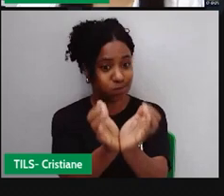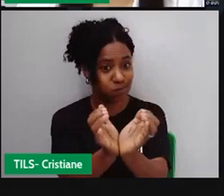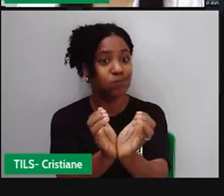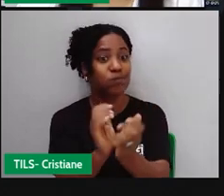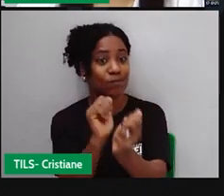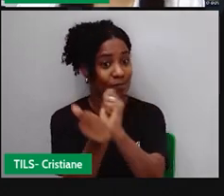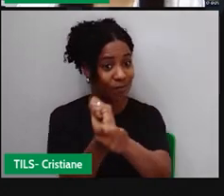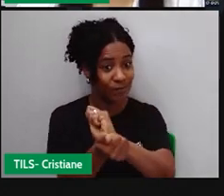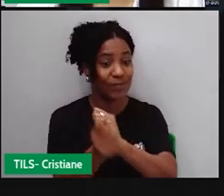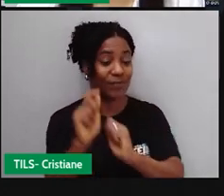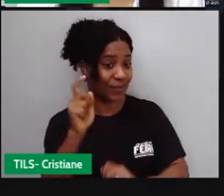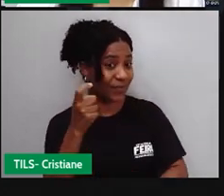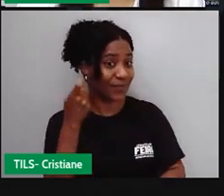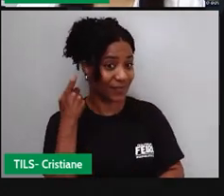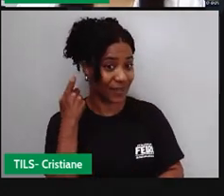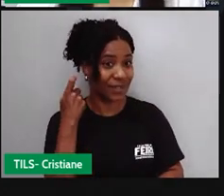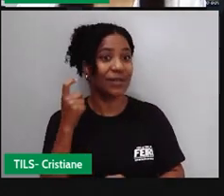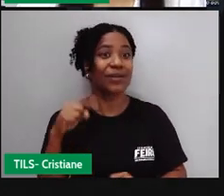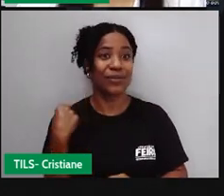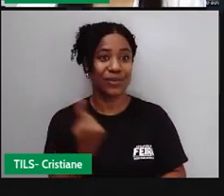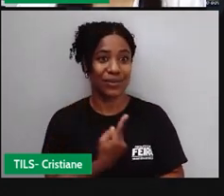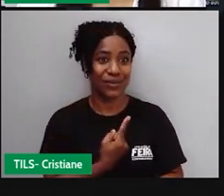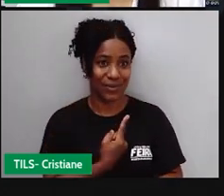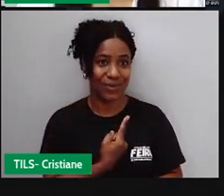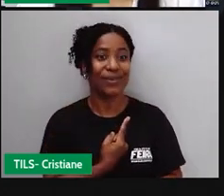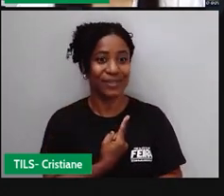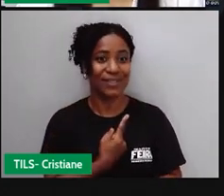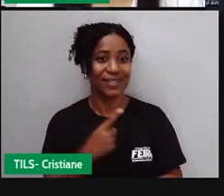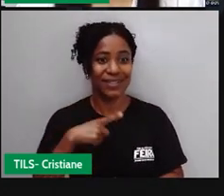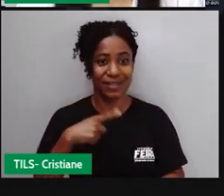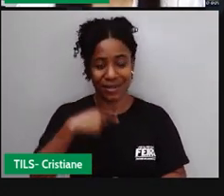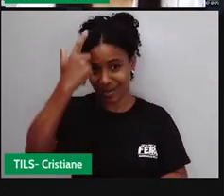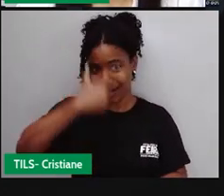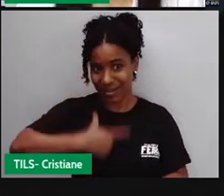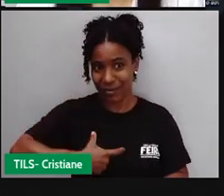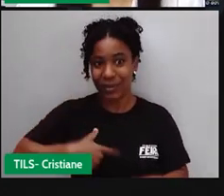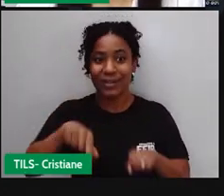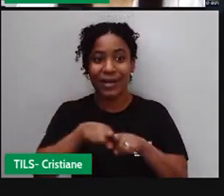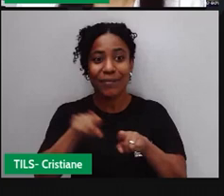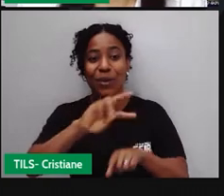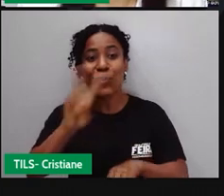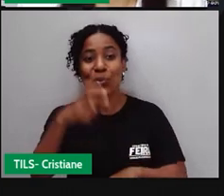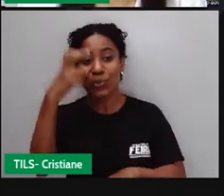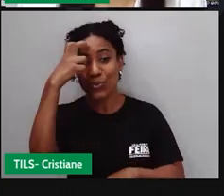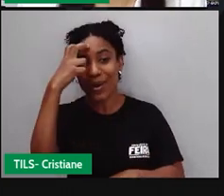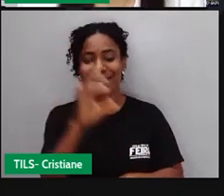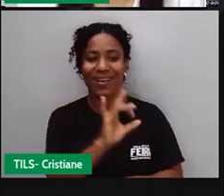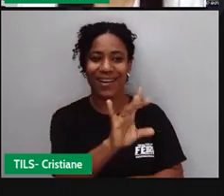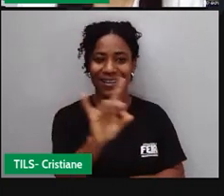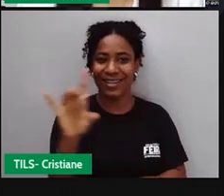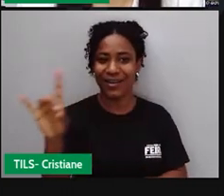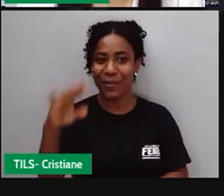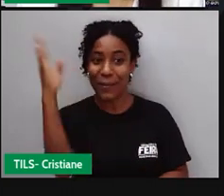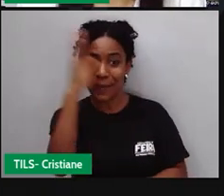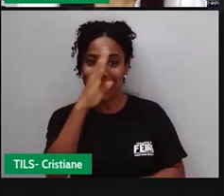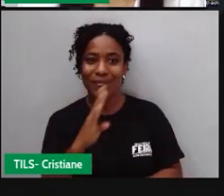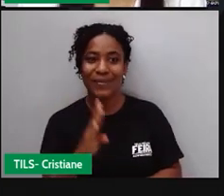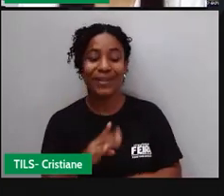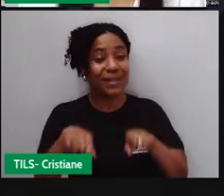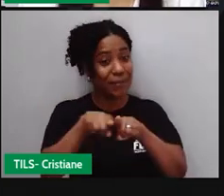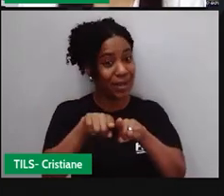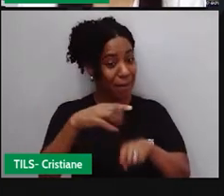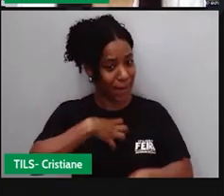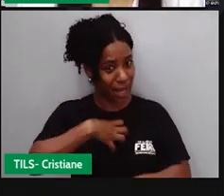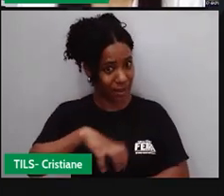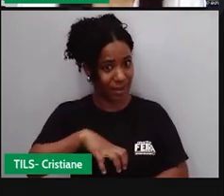nossa formação como indivíduo, para a nossa formação cultural enquanto o povo brasileiro, enquanto o povo baiano também.